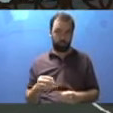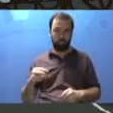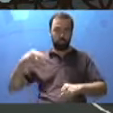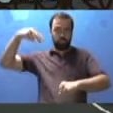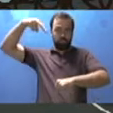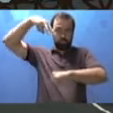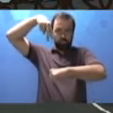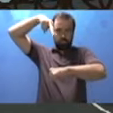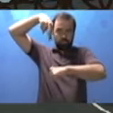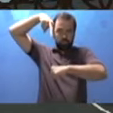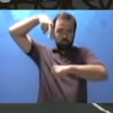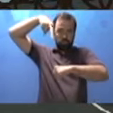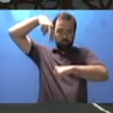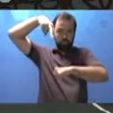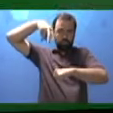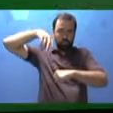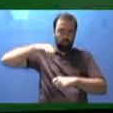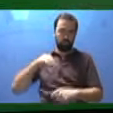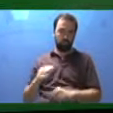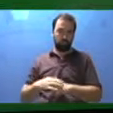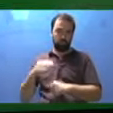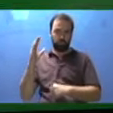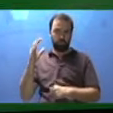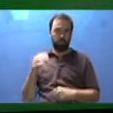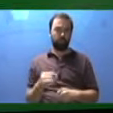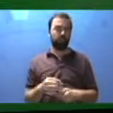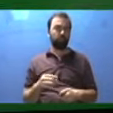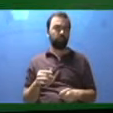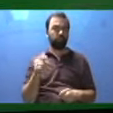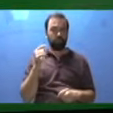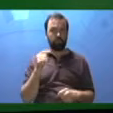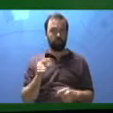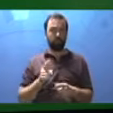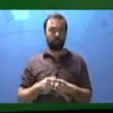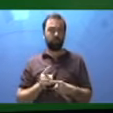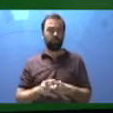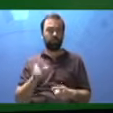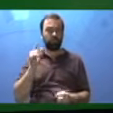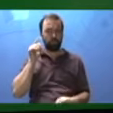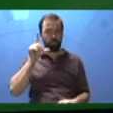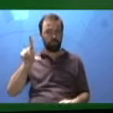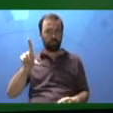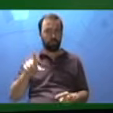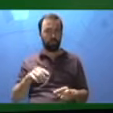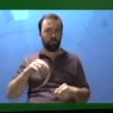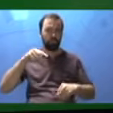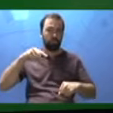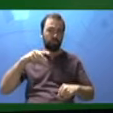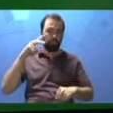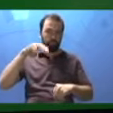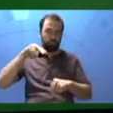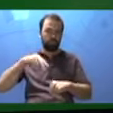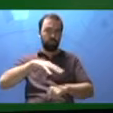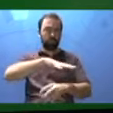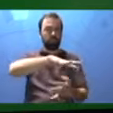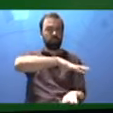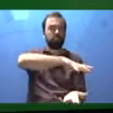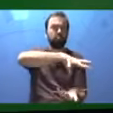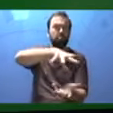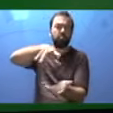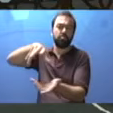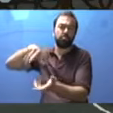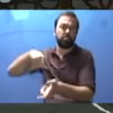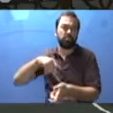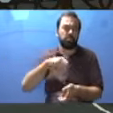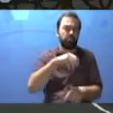A visão vertical é a mais adequada porque permite ver todos os elementos da maquete. Viu? Lembra que eu fiz aqui